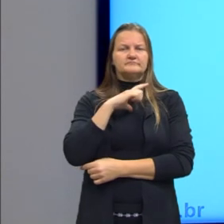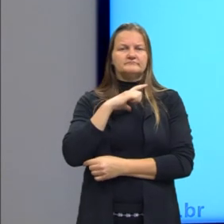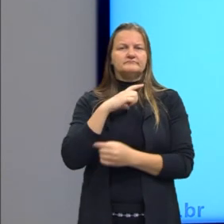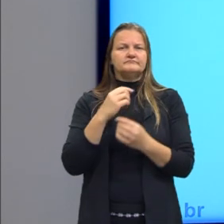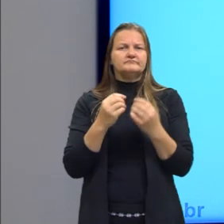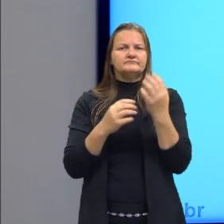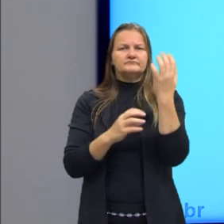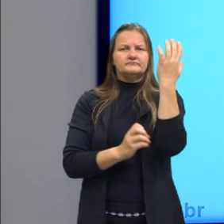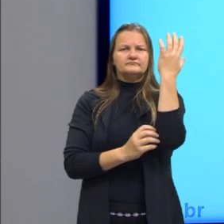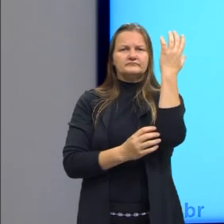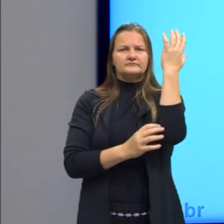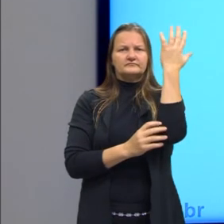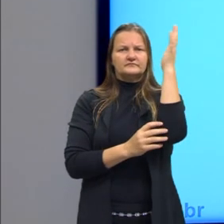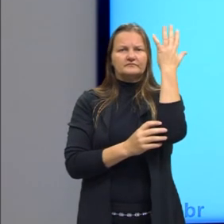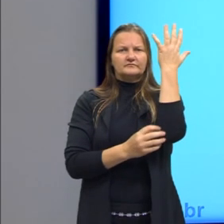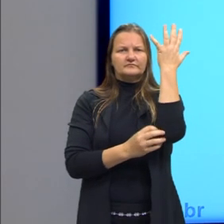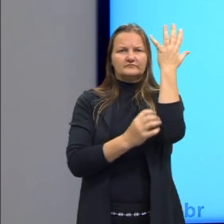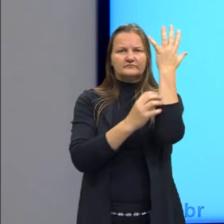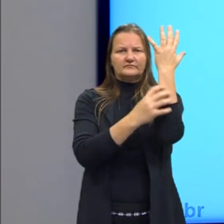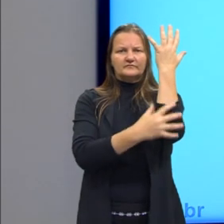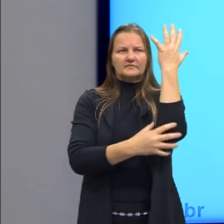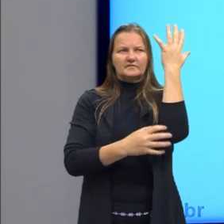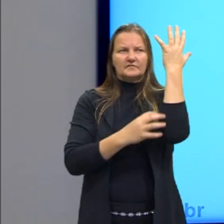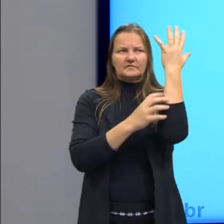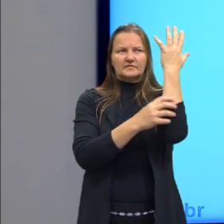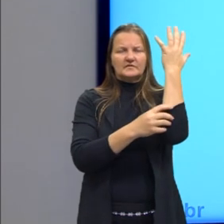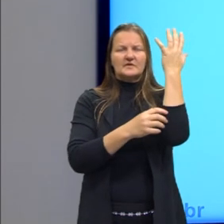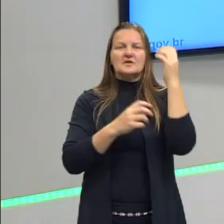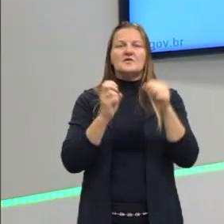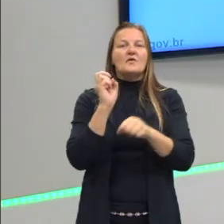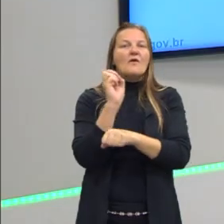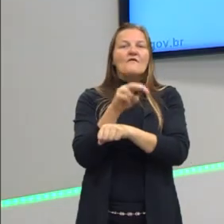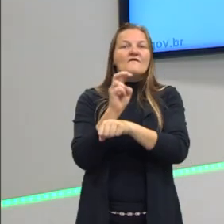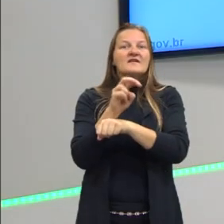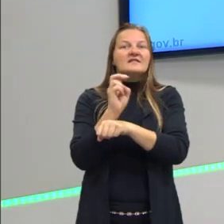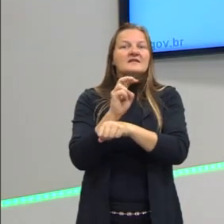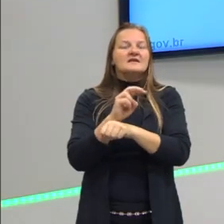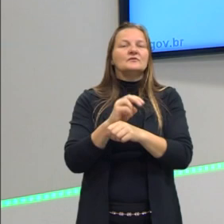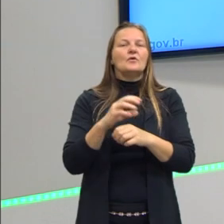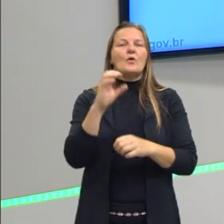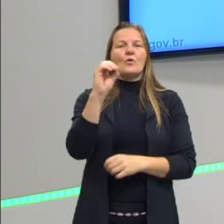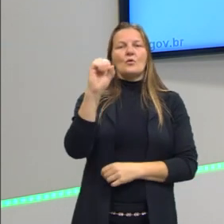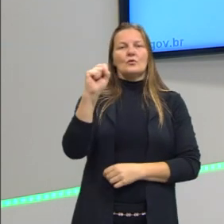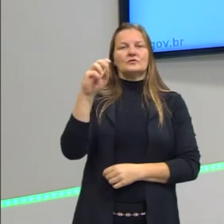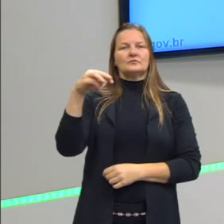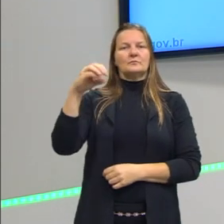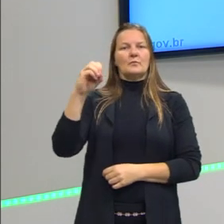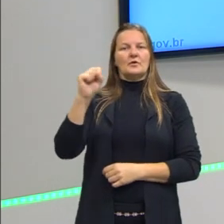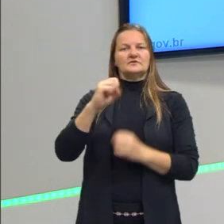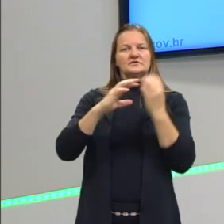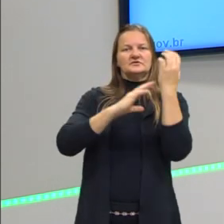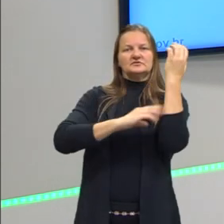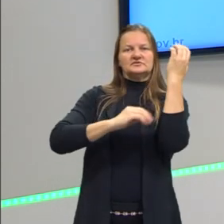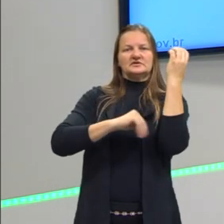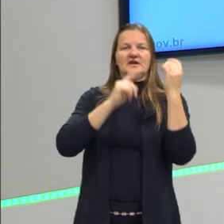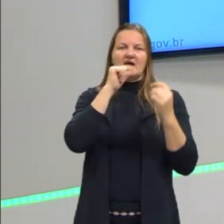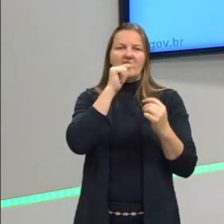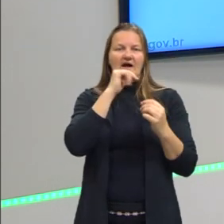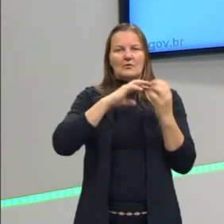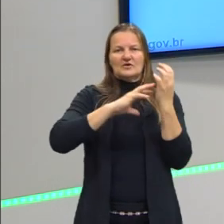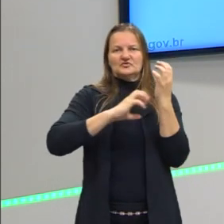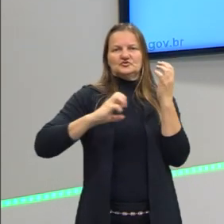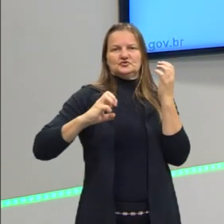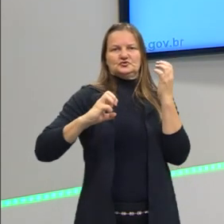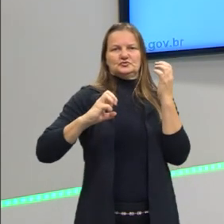seres do micro-ambiente e os intoxica, osmose, pois a cal retira a água do micro-ambiente,